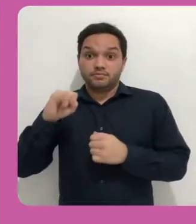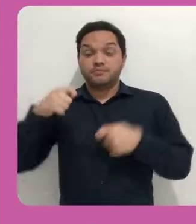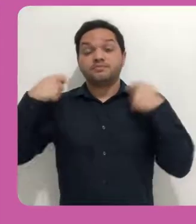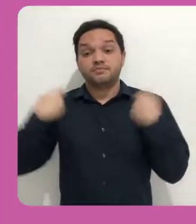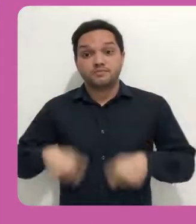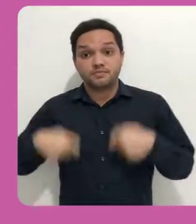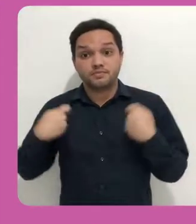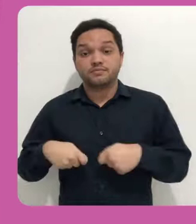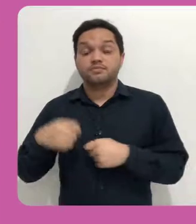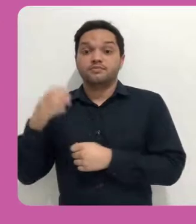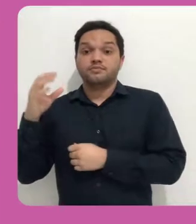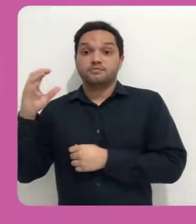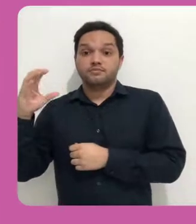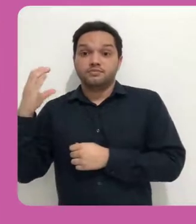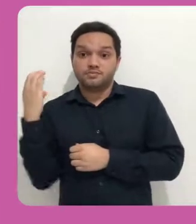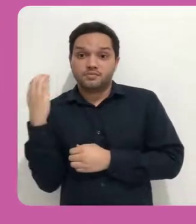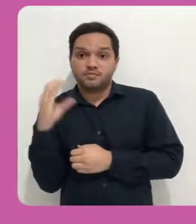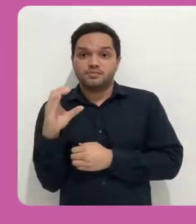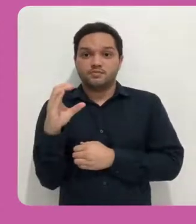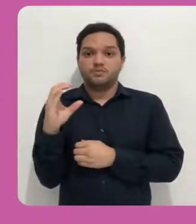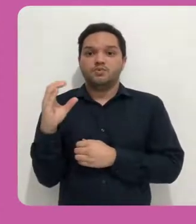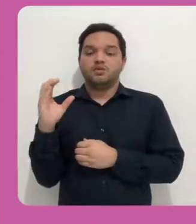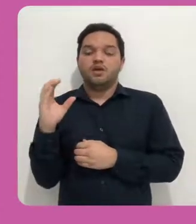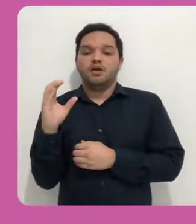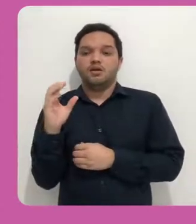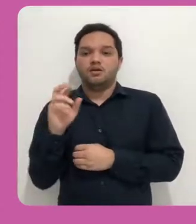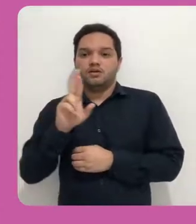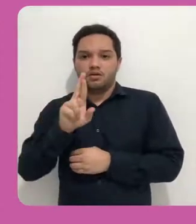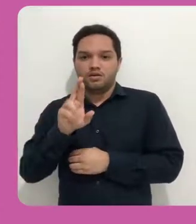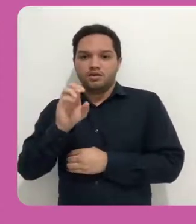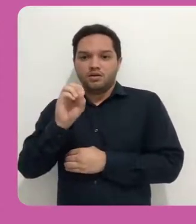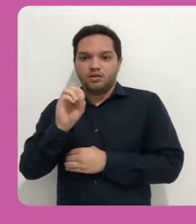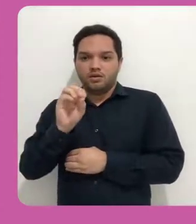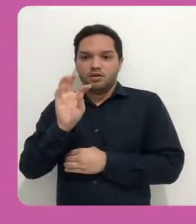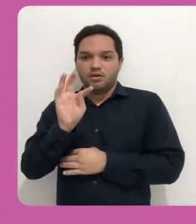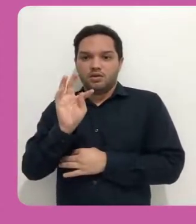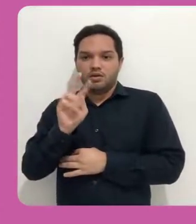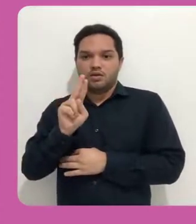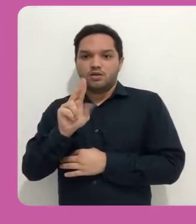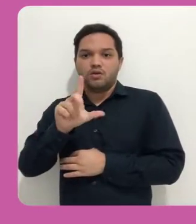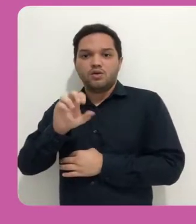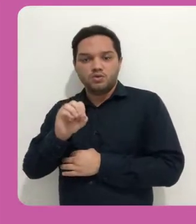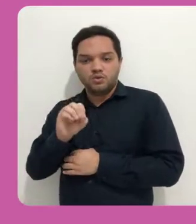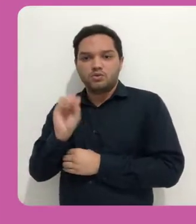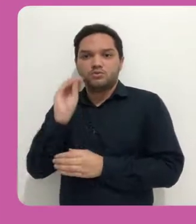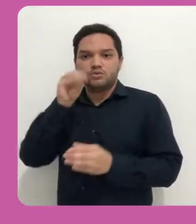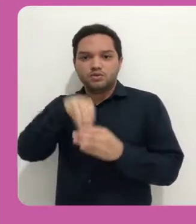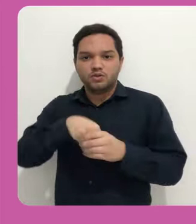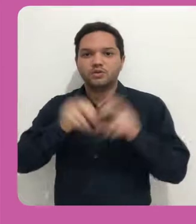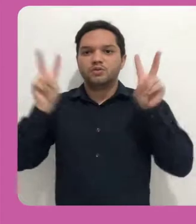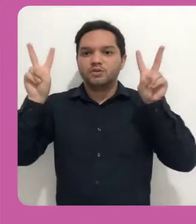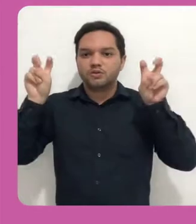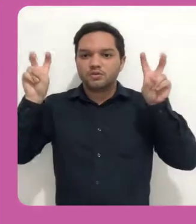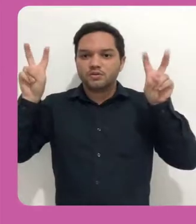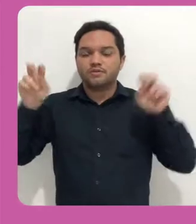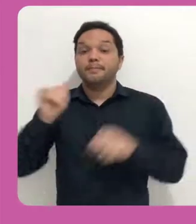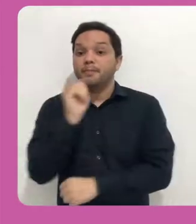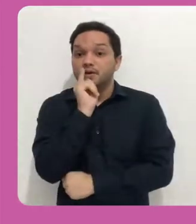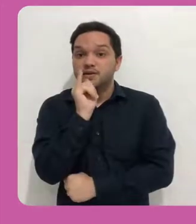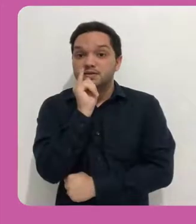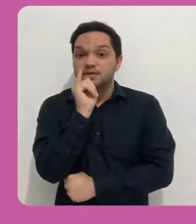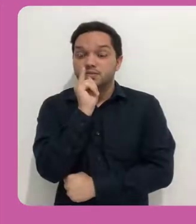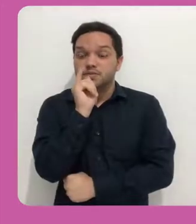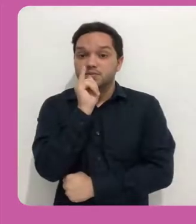os rótulos dentro do seu tópico. Vamos supor que você tenha ali um